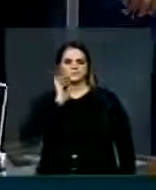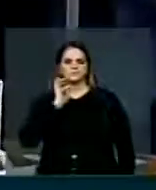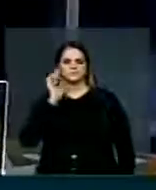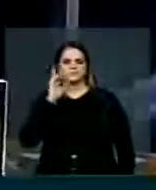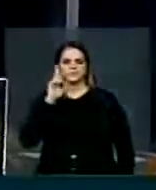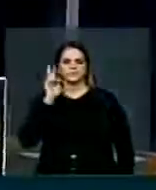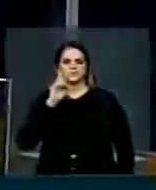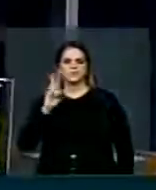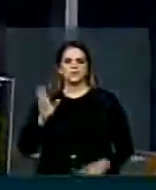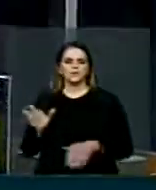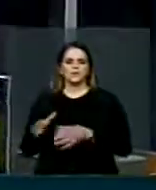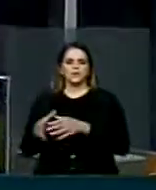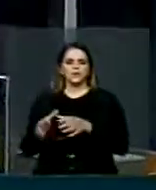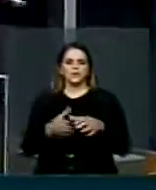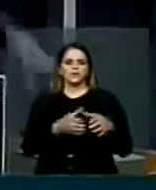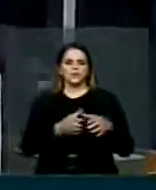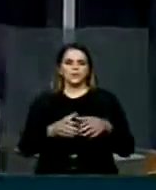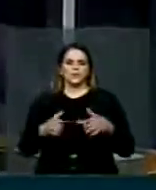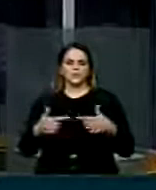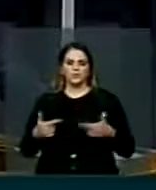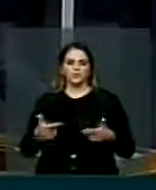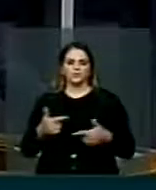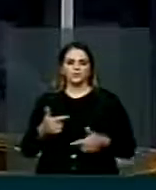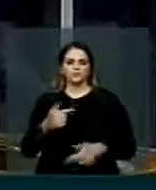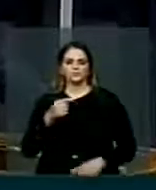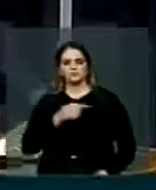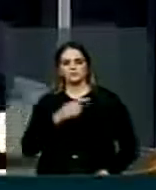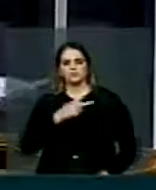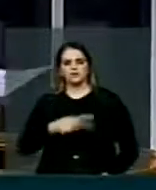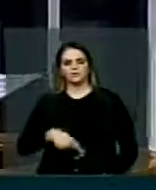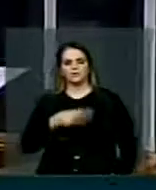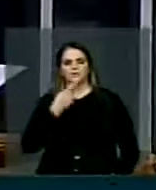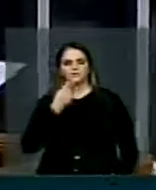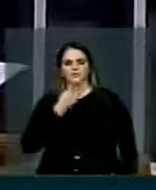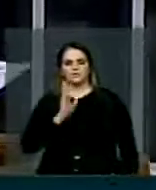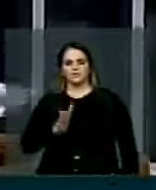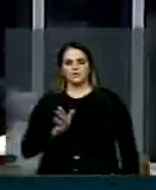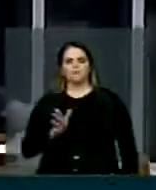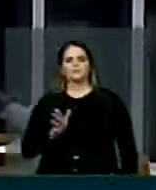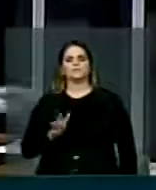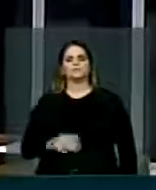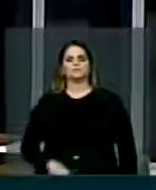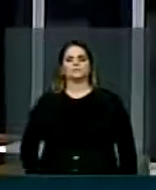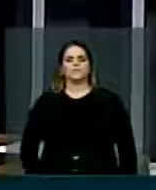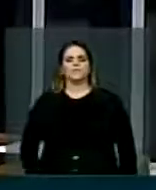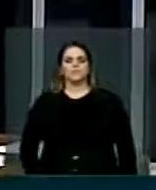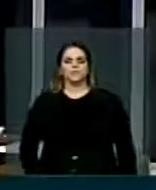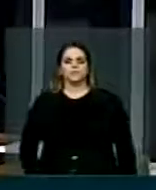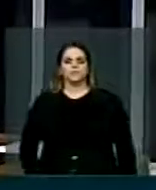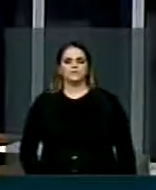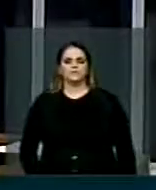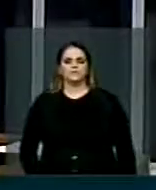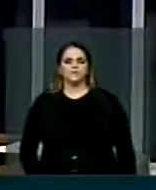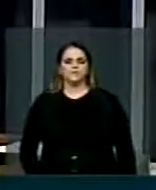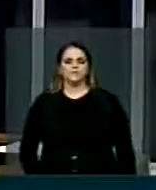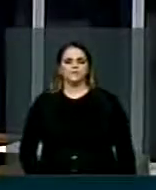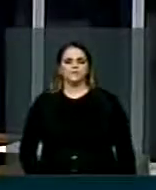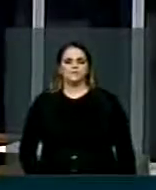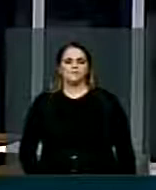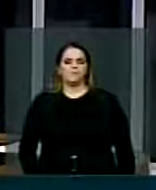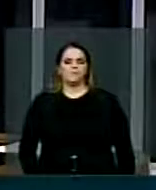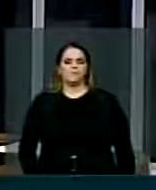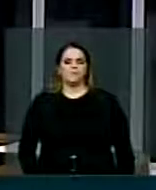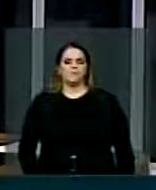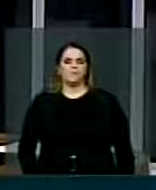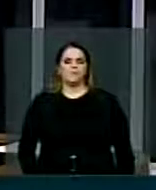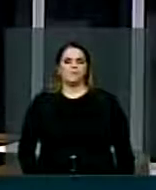instituições citadas pelo presidente dessa sessão, repassar